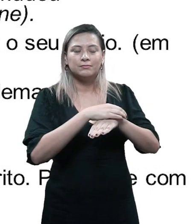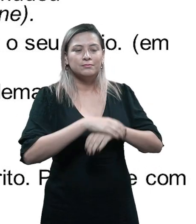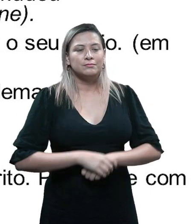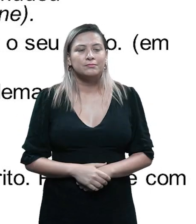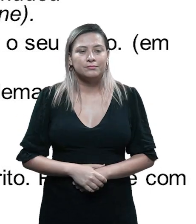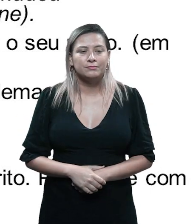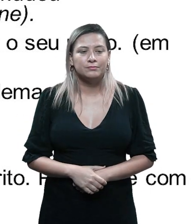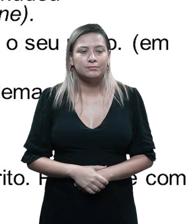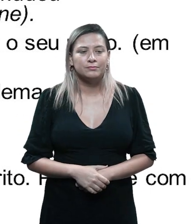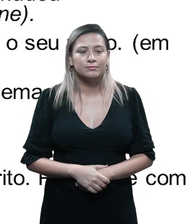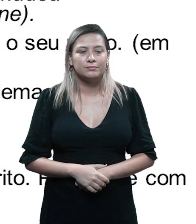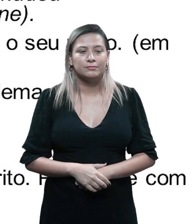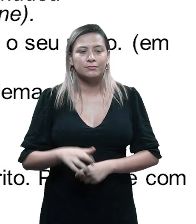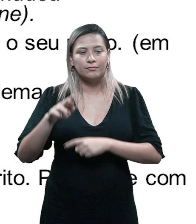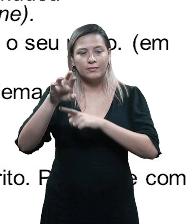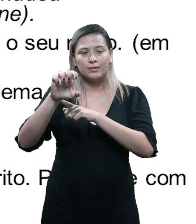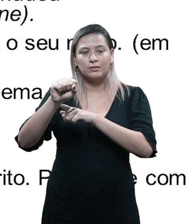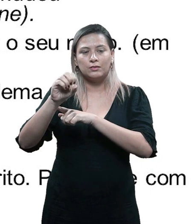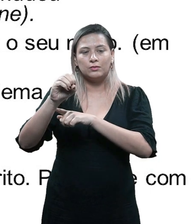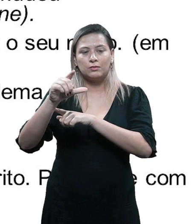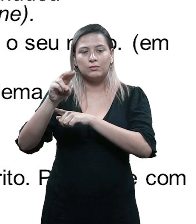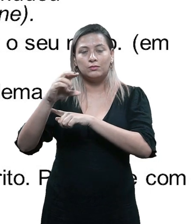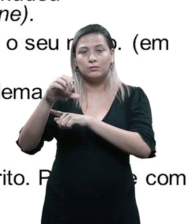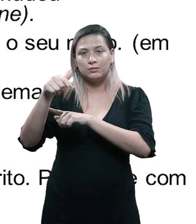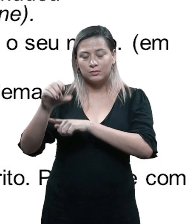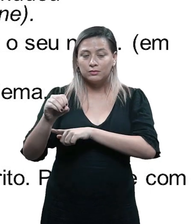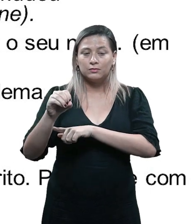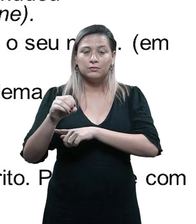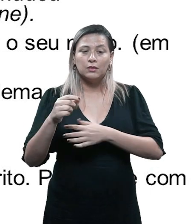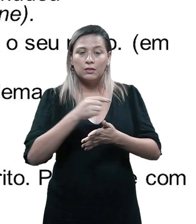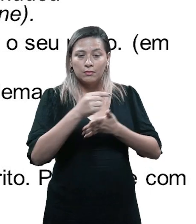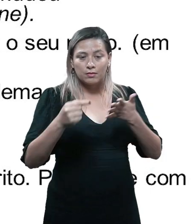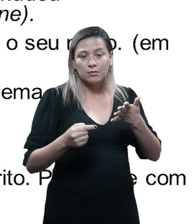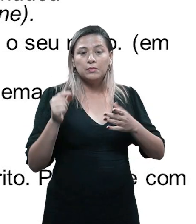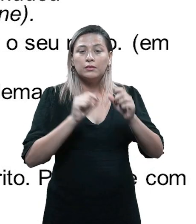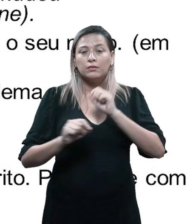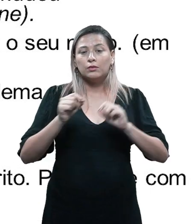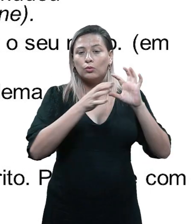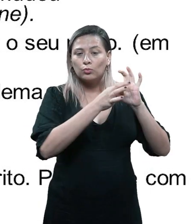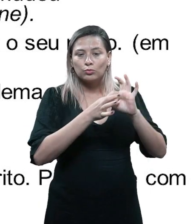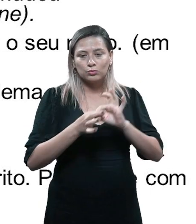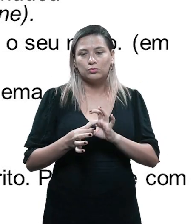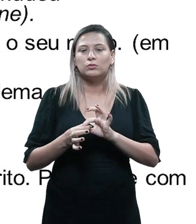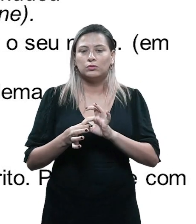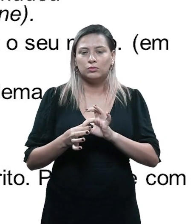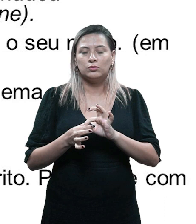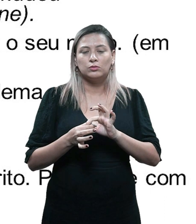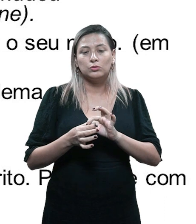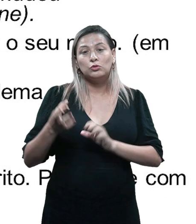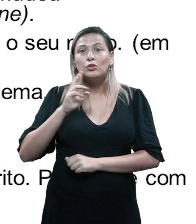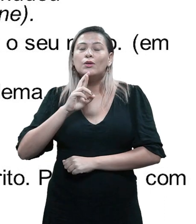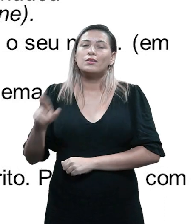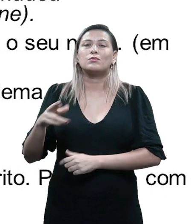A resolução. Essa ferramenta é uma situação estável de resolução do